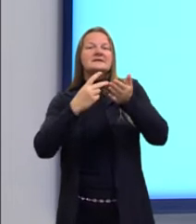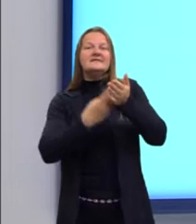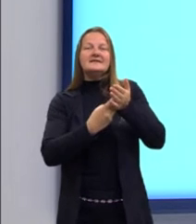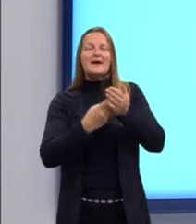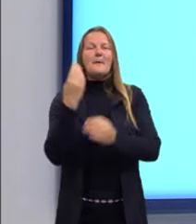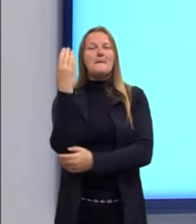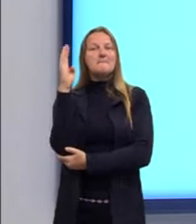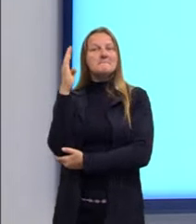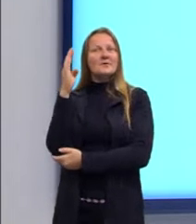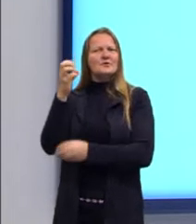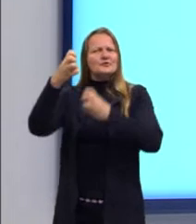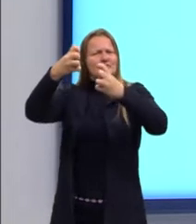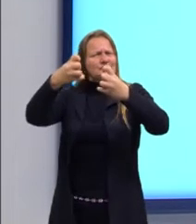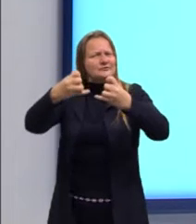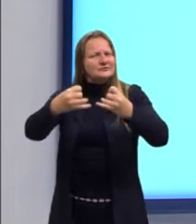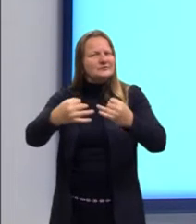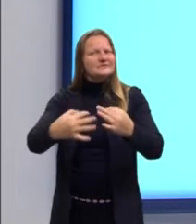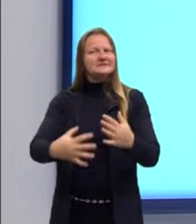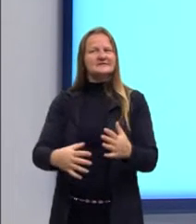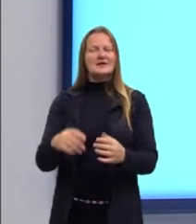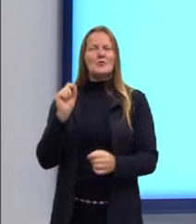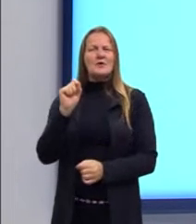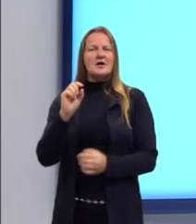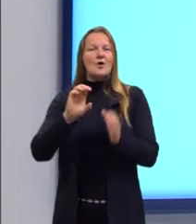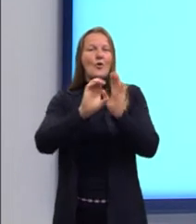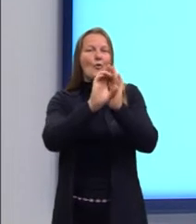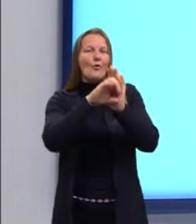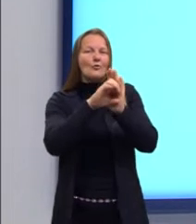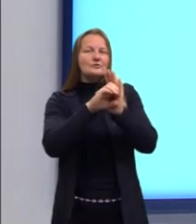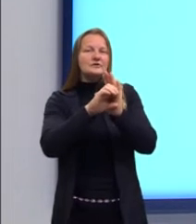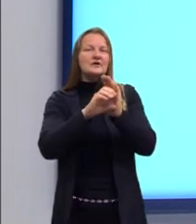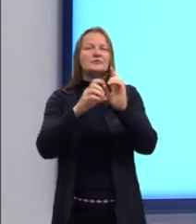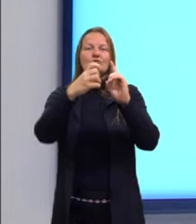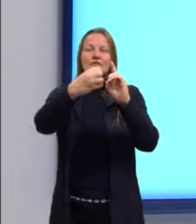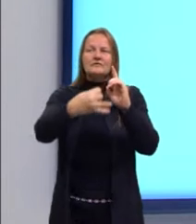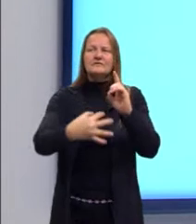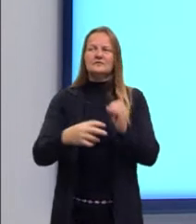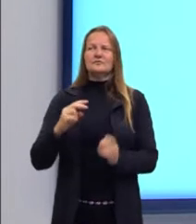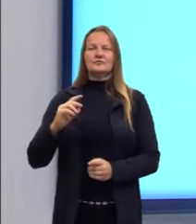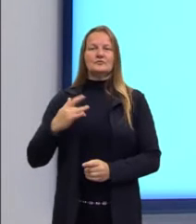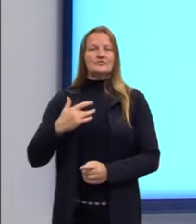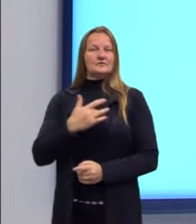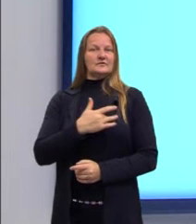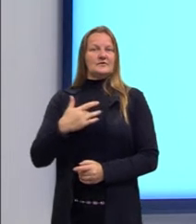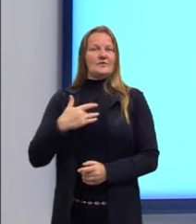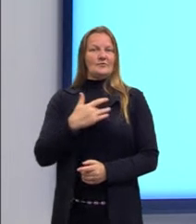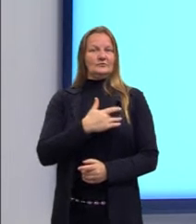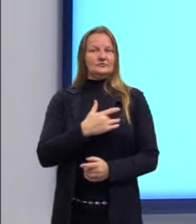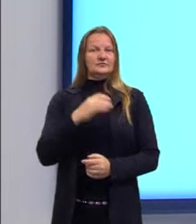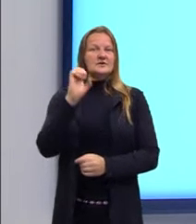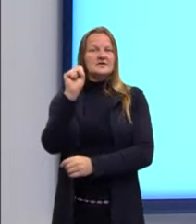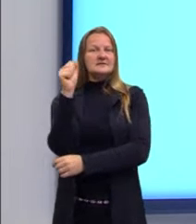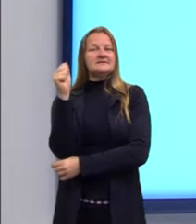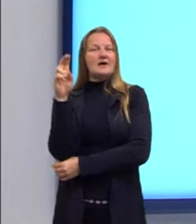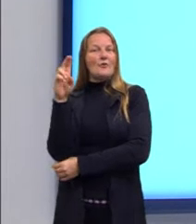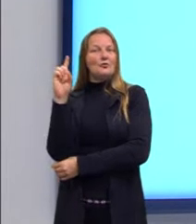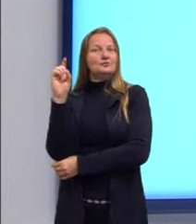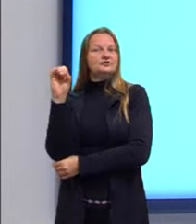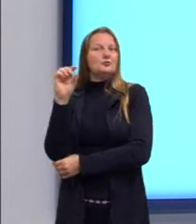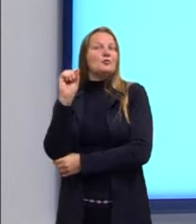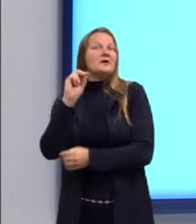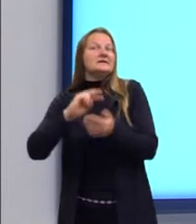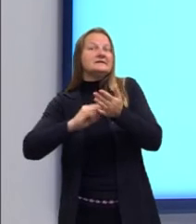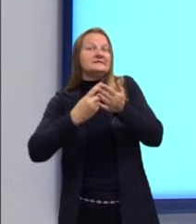biologia que gosta de conceituar as coisas, né? Que nós temos que conceituar para organizar melhor os